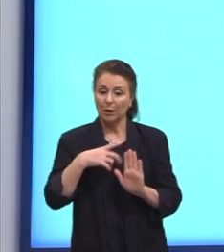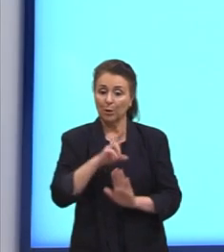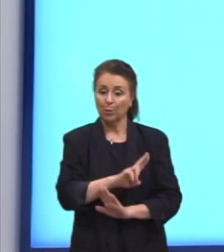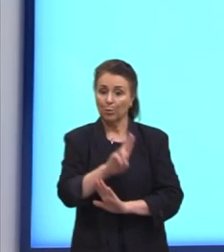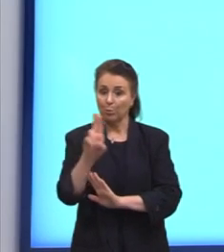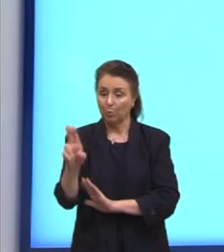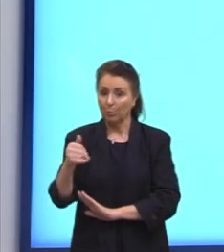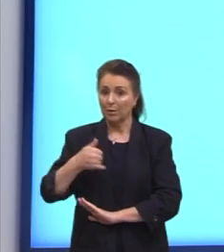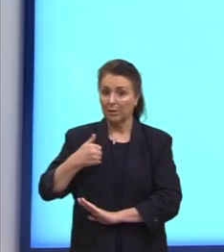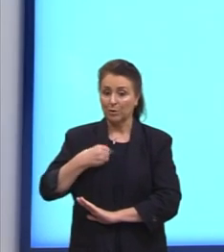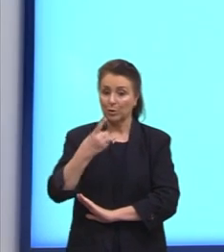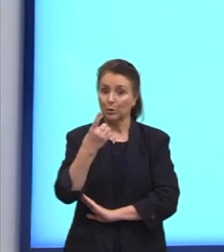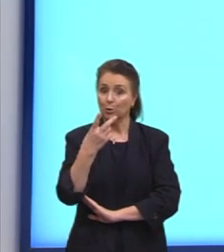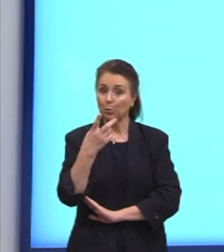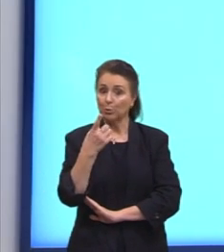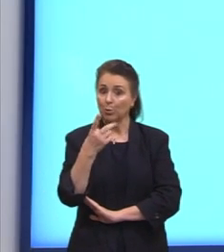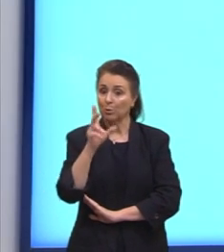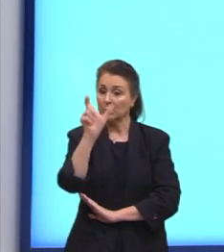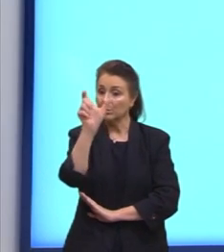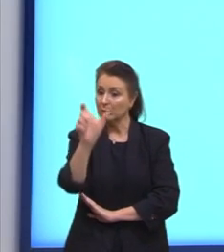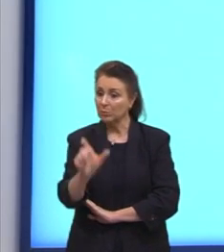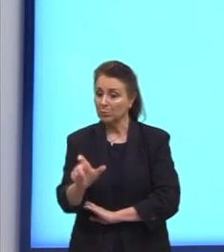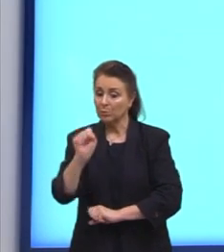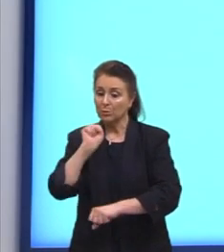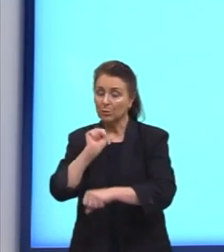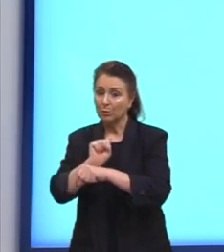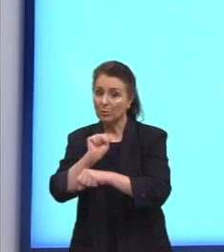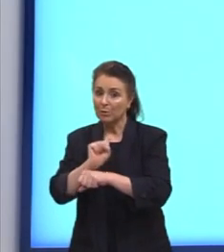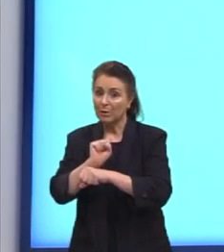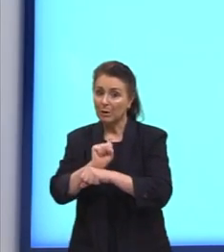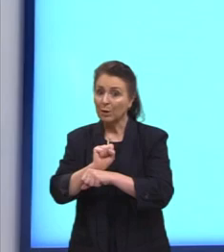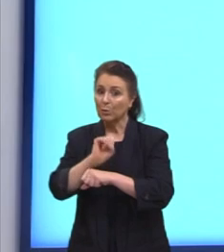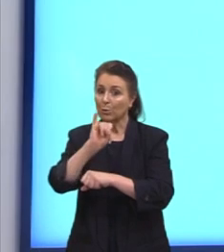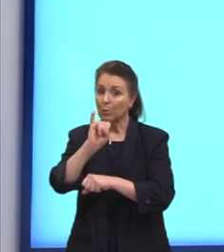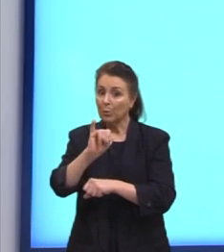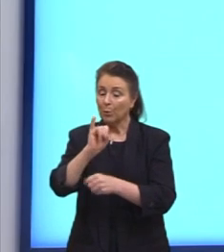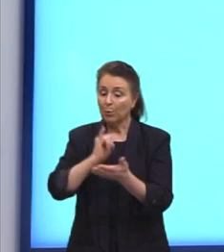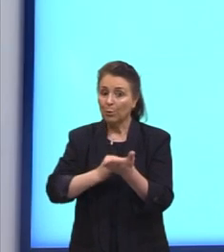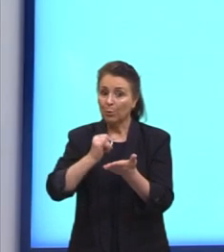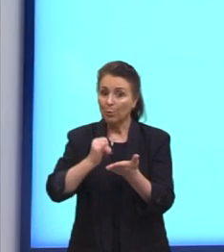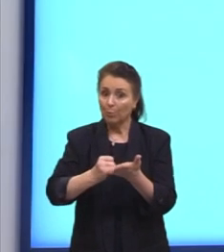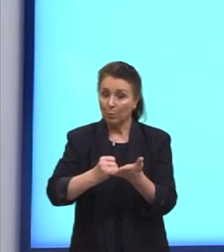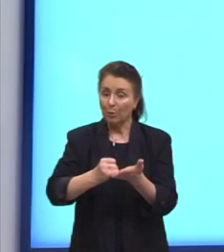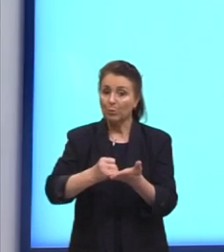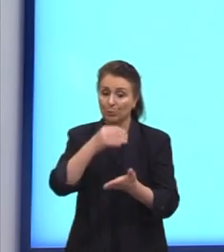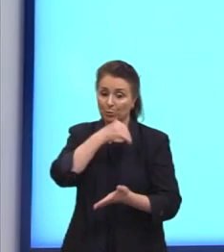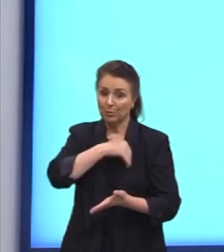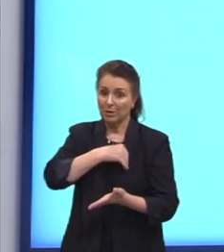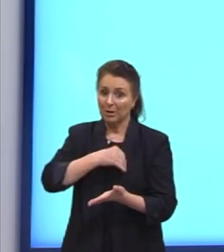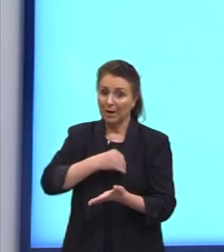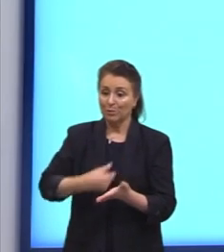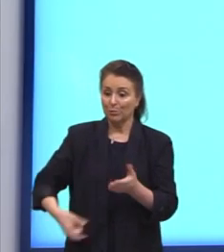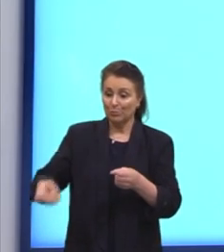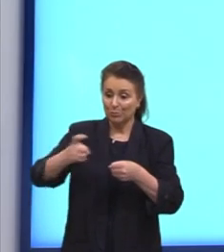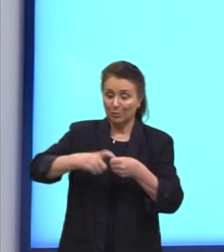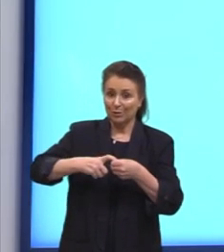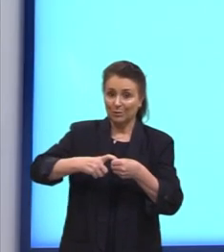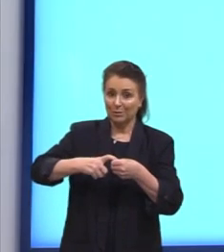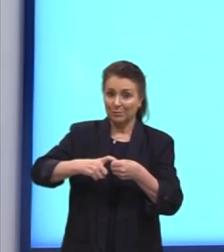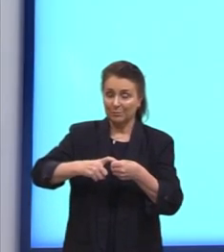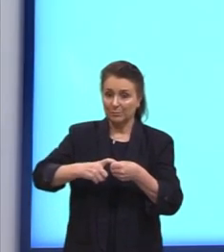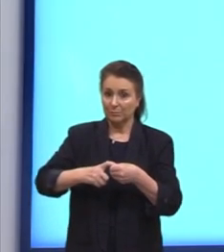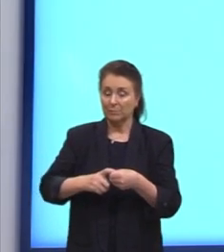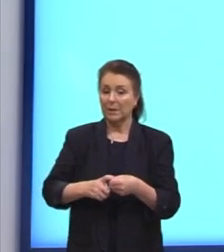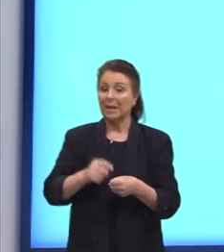12 idosos que aguardam suas restituições de imposto de renda. Considere que, entre